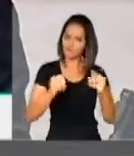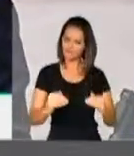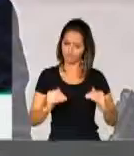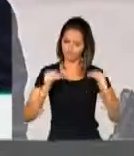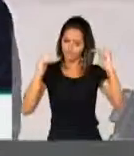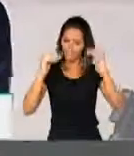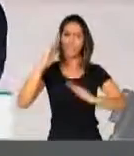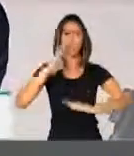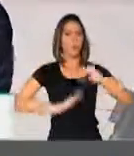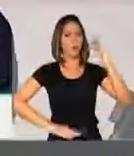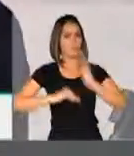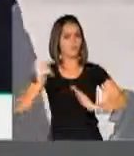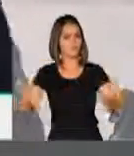mas com muita competência também. Parabéns. Muito